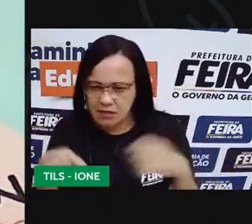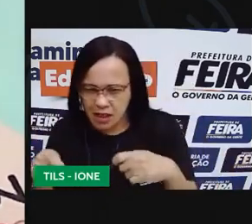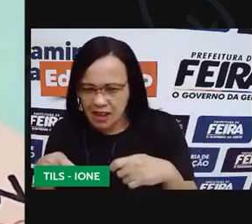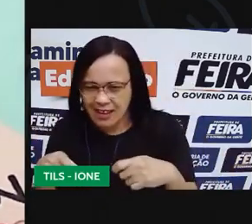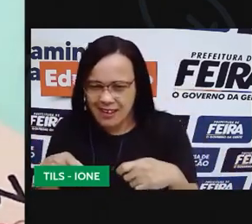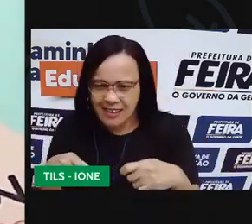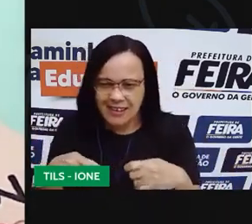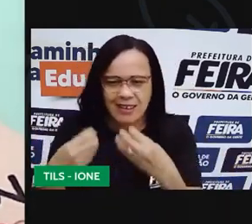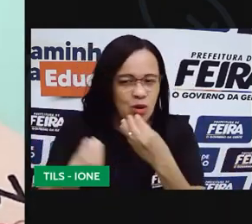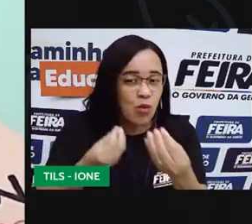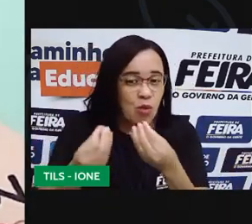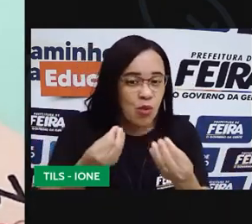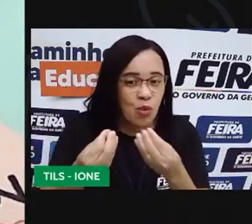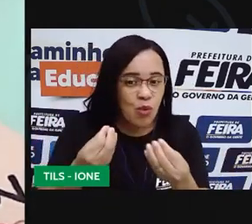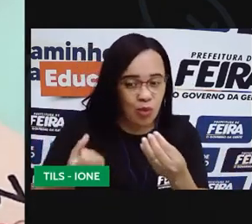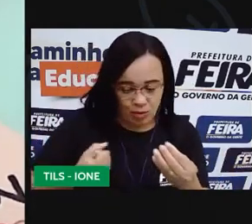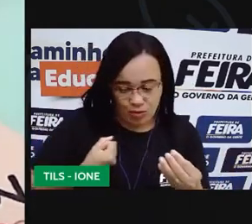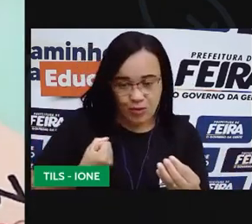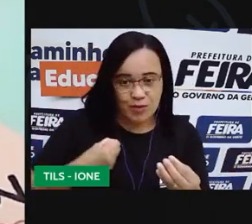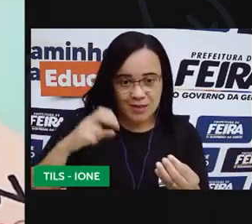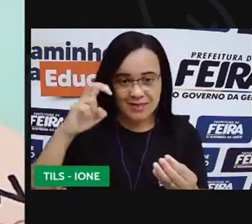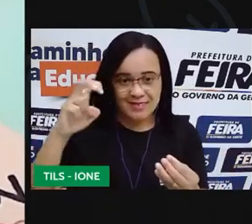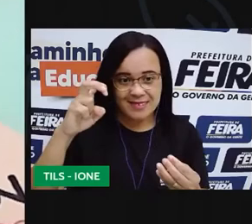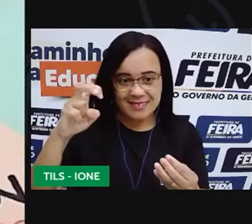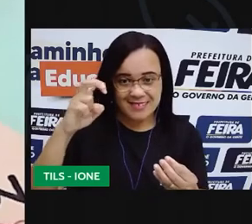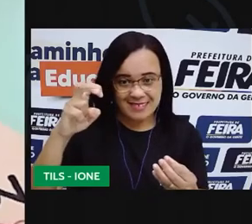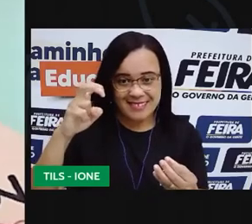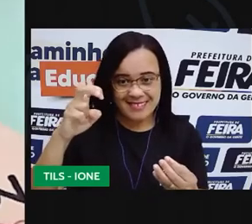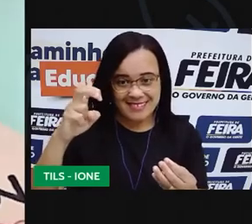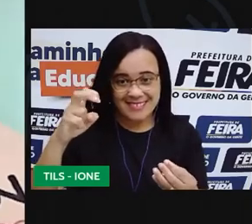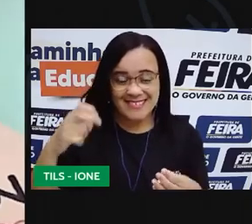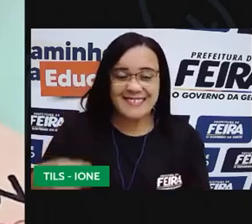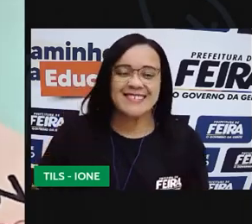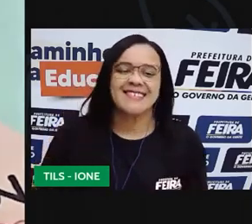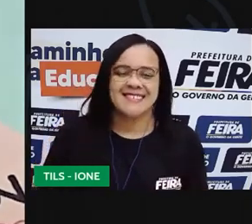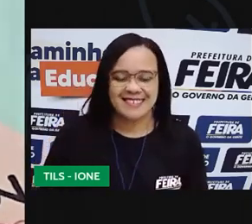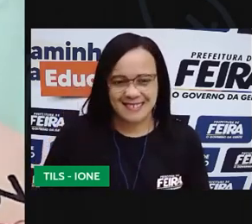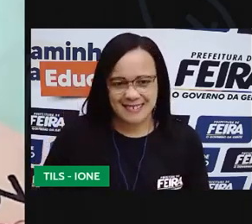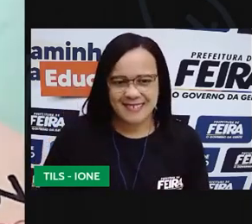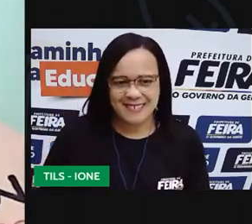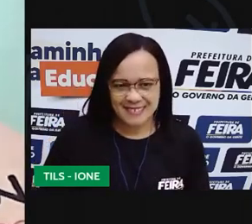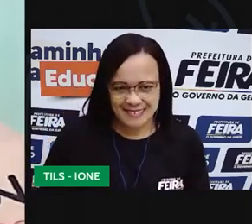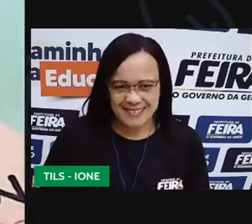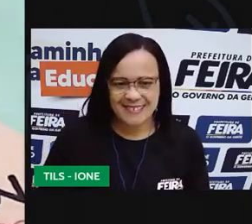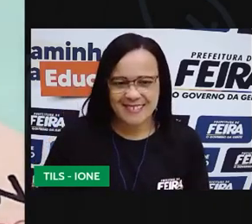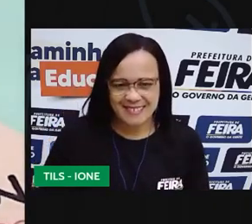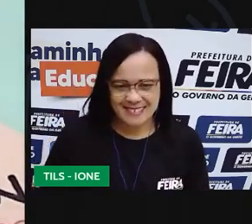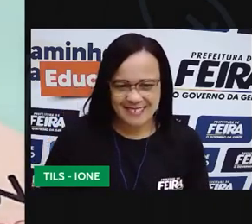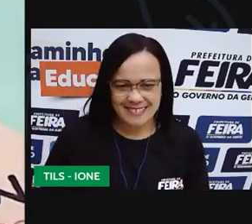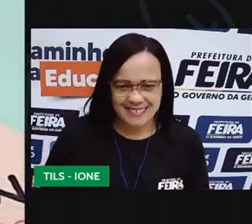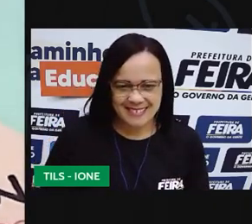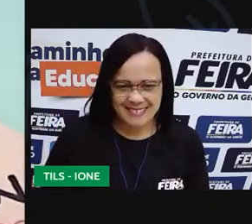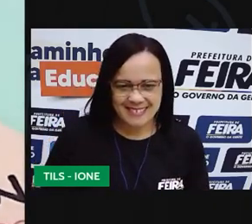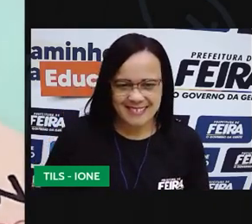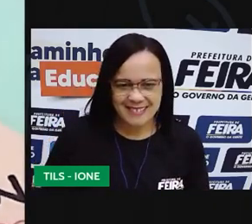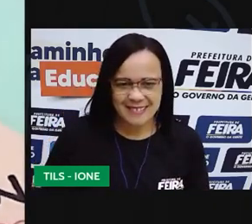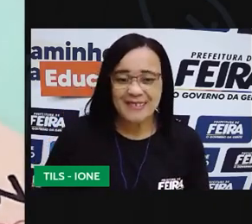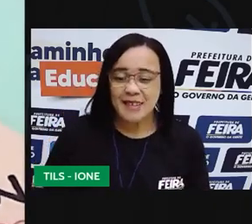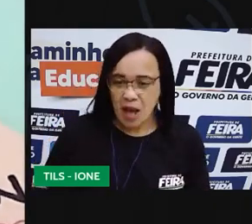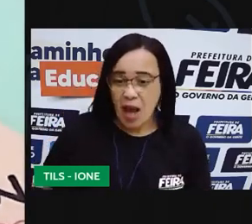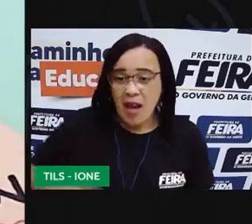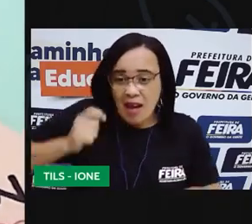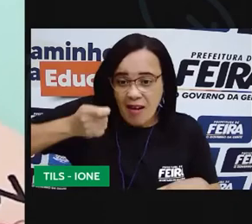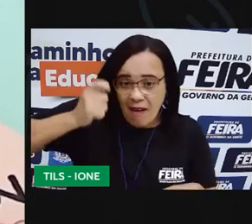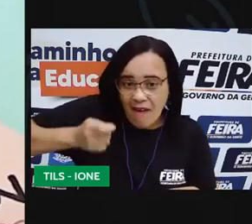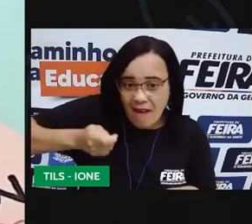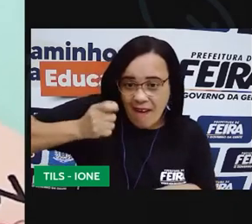o número é realmente criar uma pescaria ó